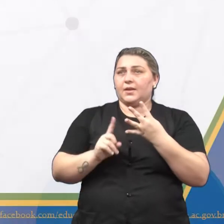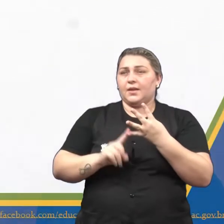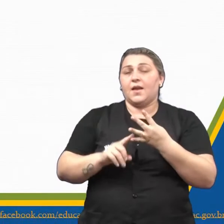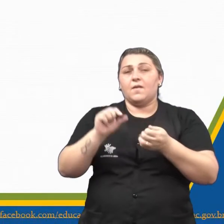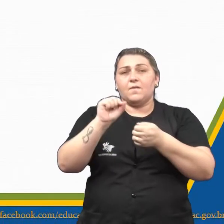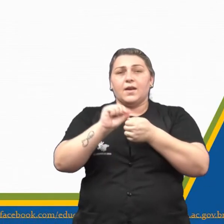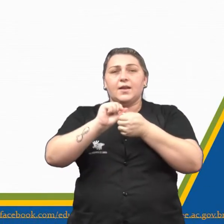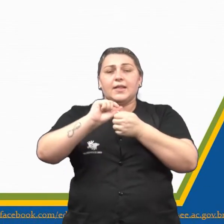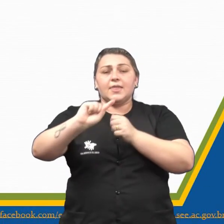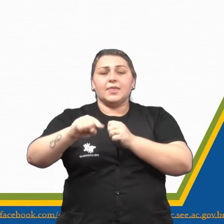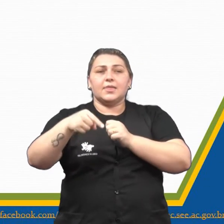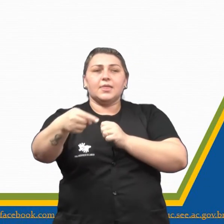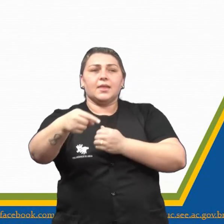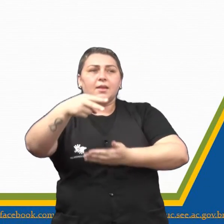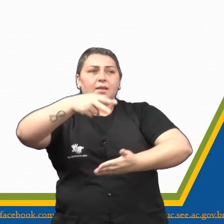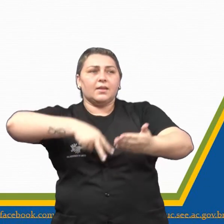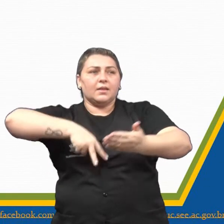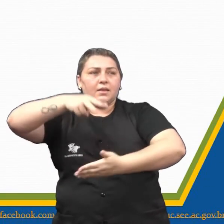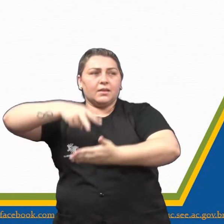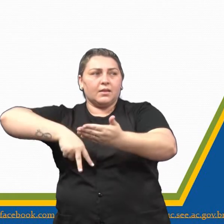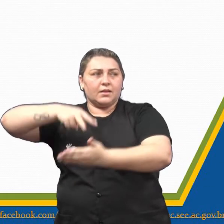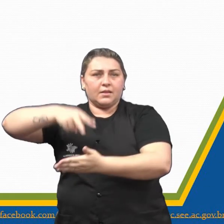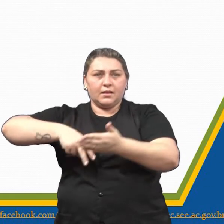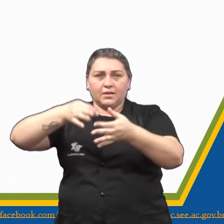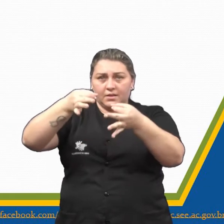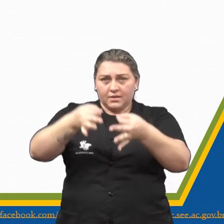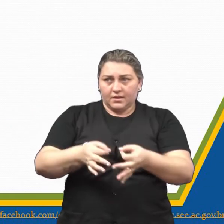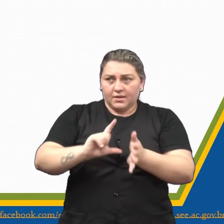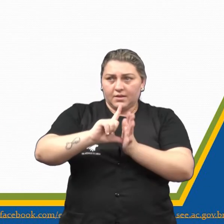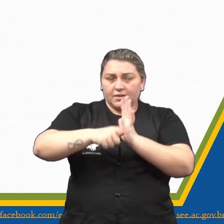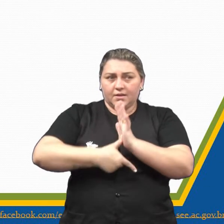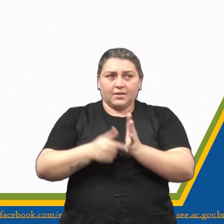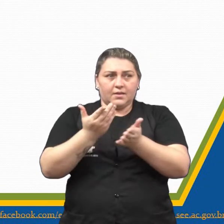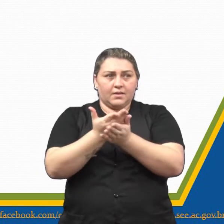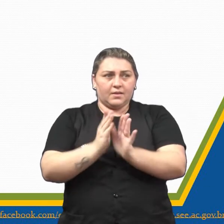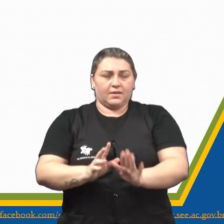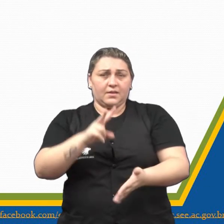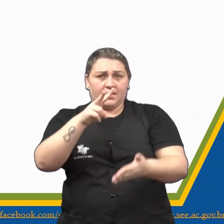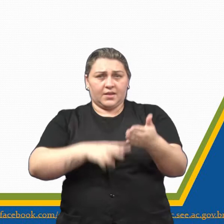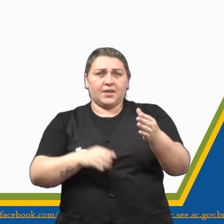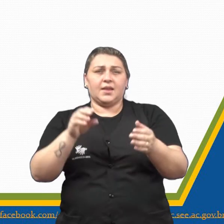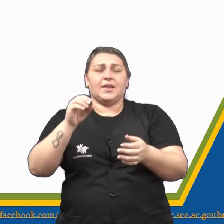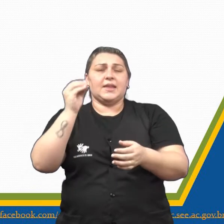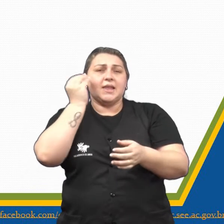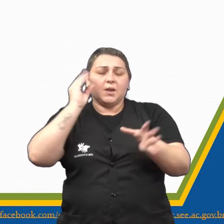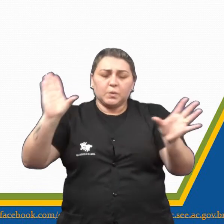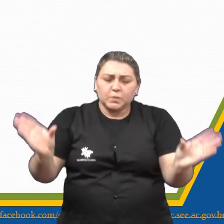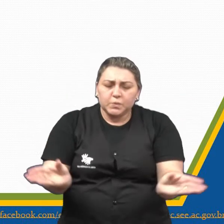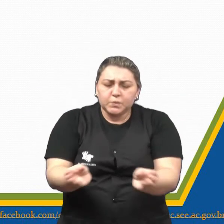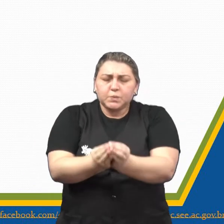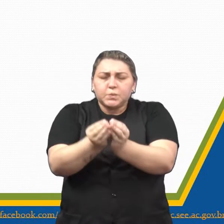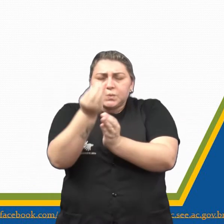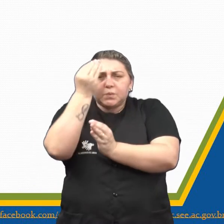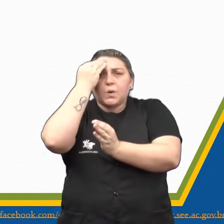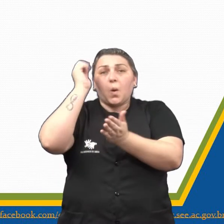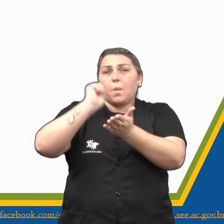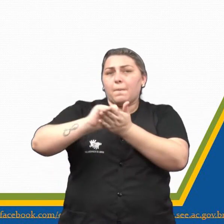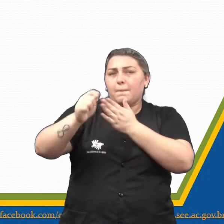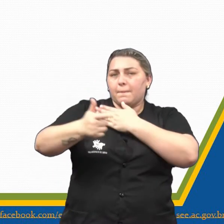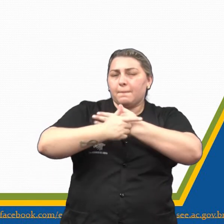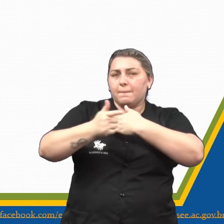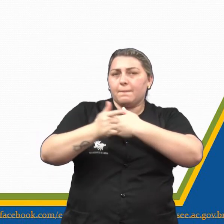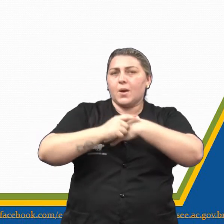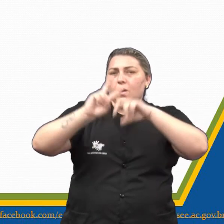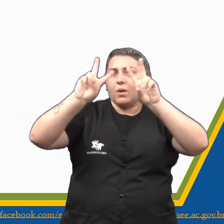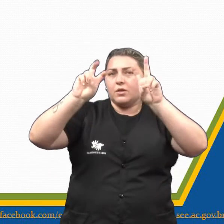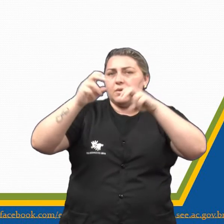faça uma pós-leitura, certo? Depois de terminar de ler, tente resumir mentalmente ou no papel o assunto